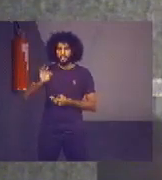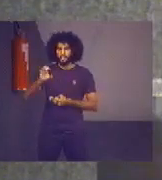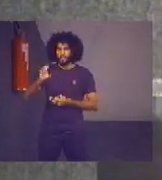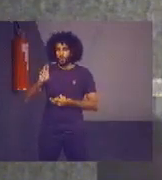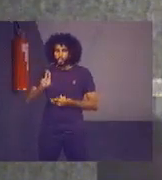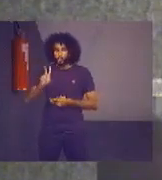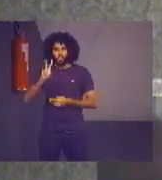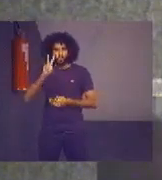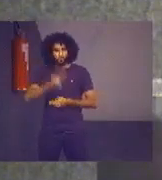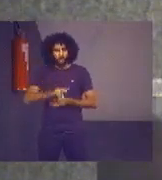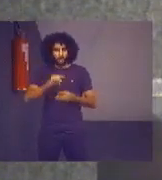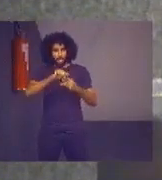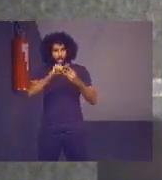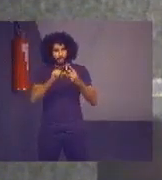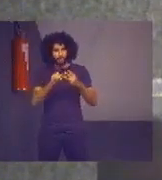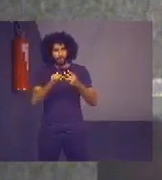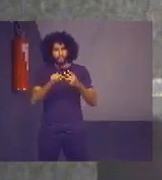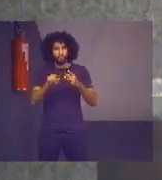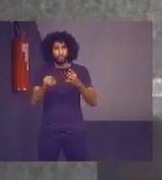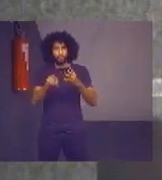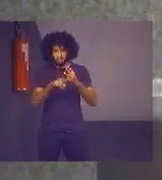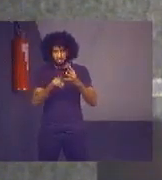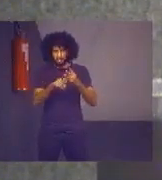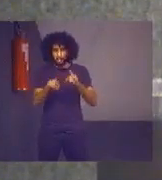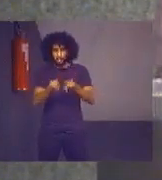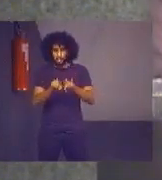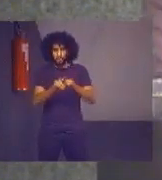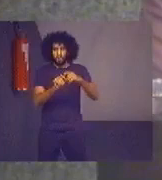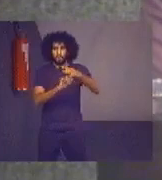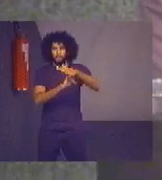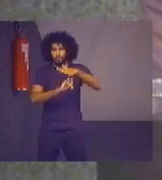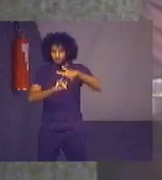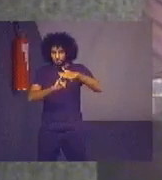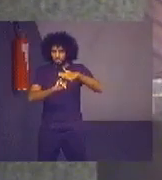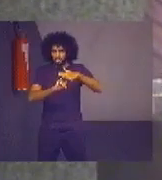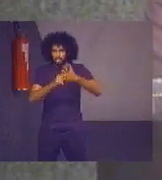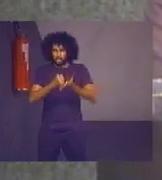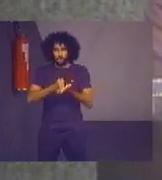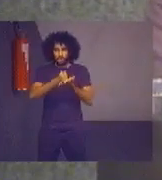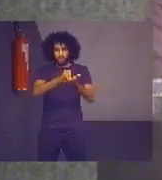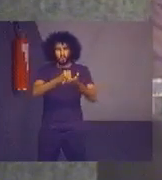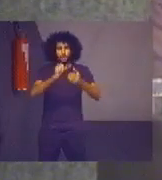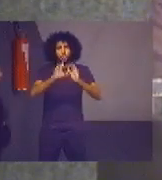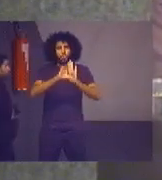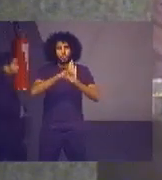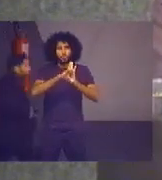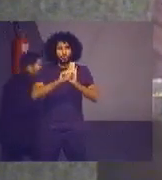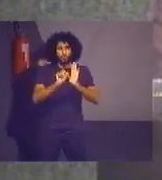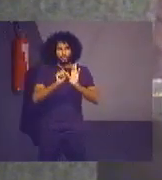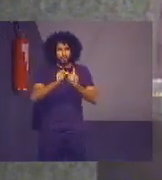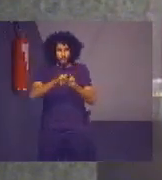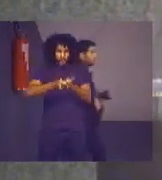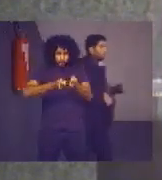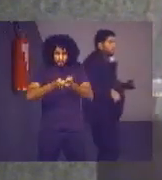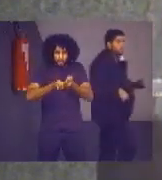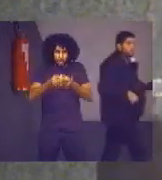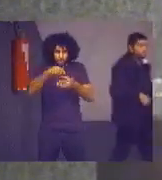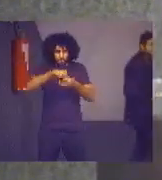enxerga uma dimensão institucional que entrega o conceito de governança no setor público.